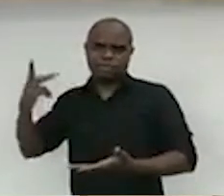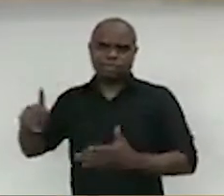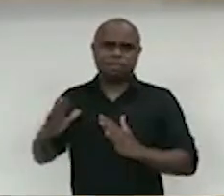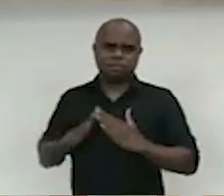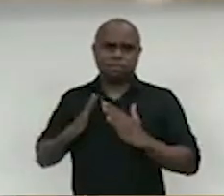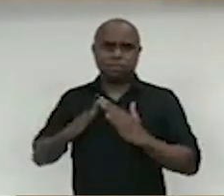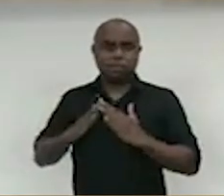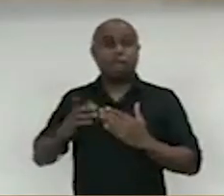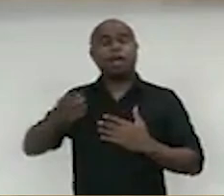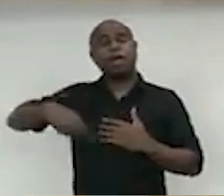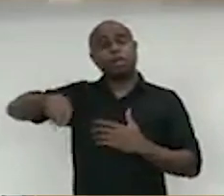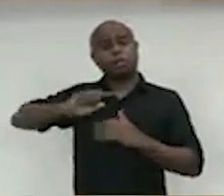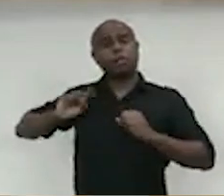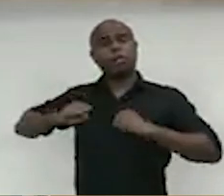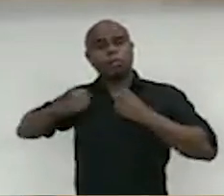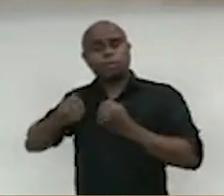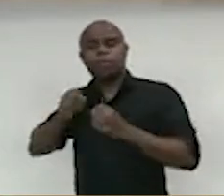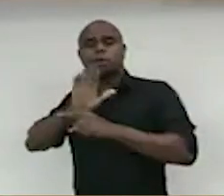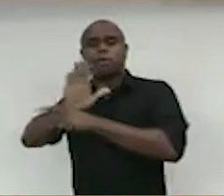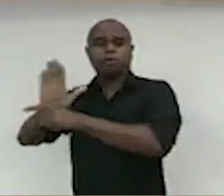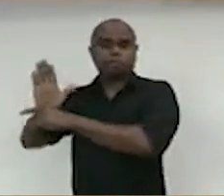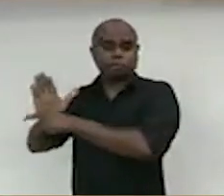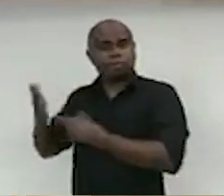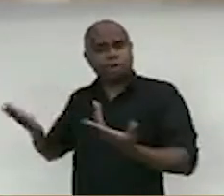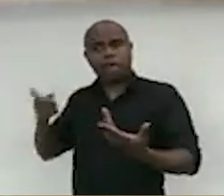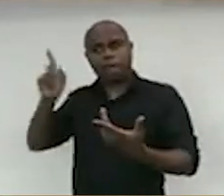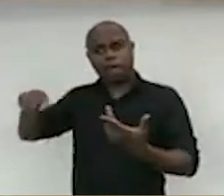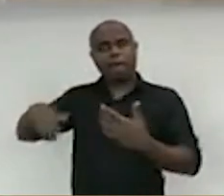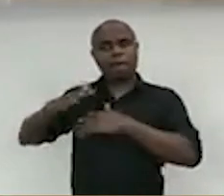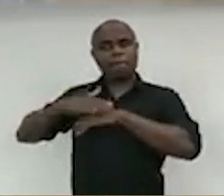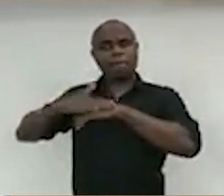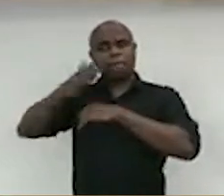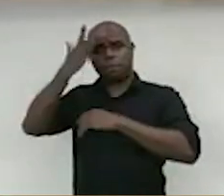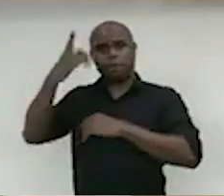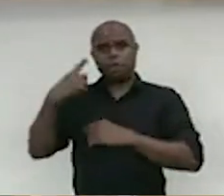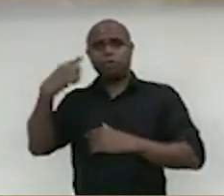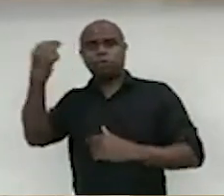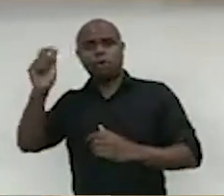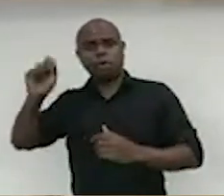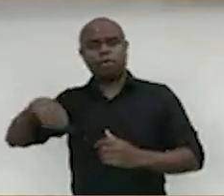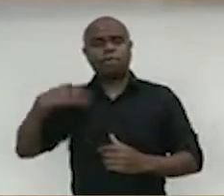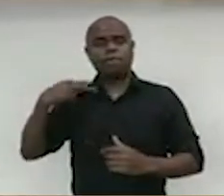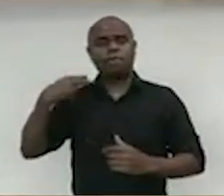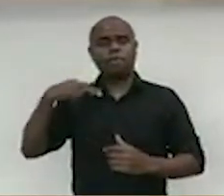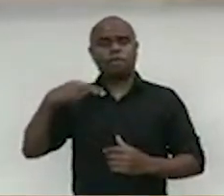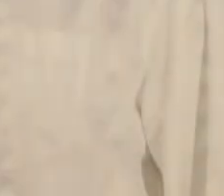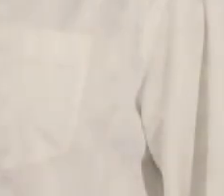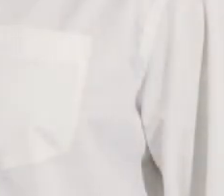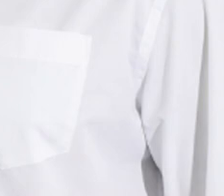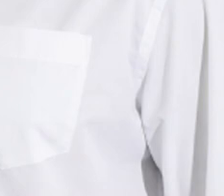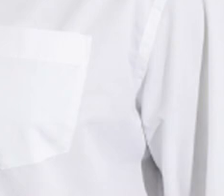fazendo o bem para as pessoas, que é por isso que nós fomos eleitos. Então, eu peço voto contrário a esse veto.